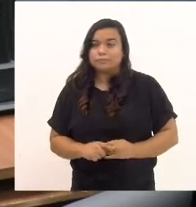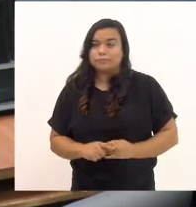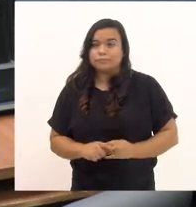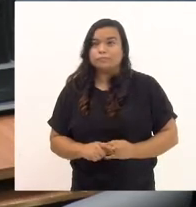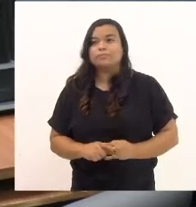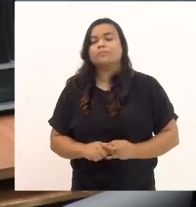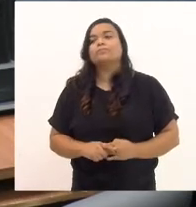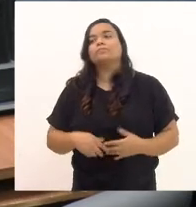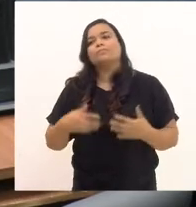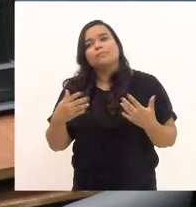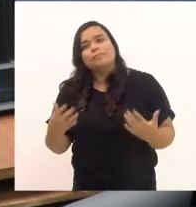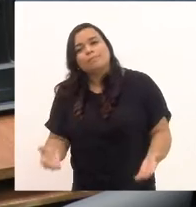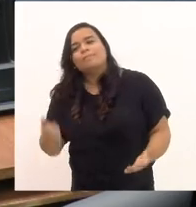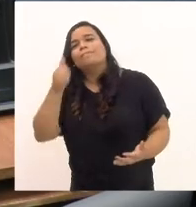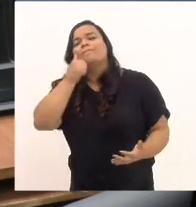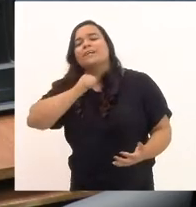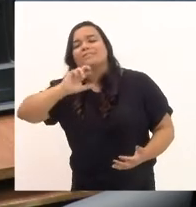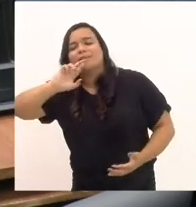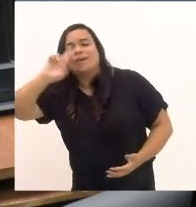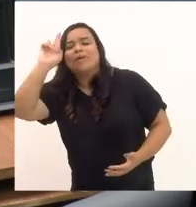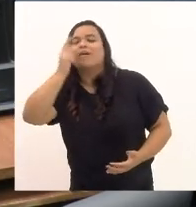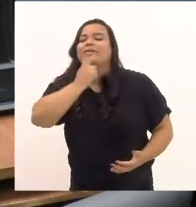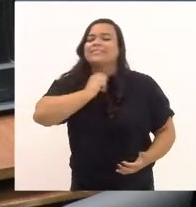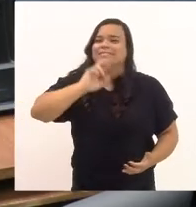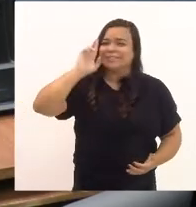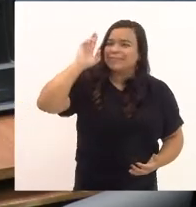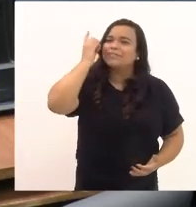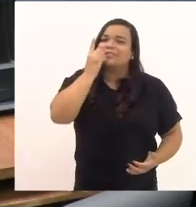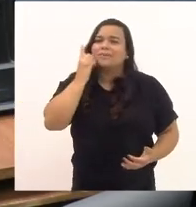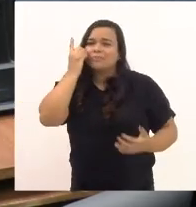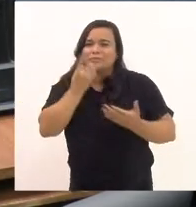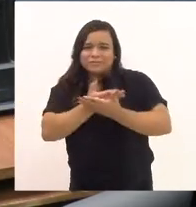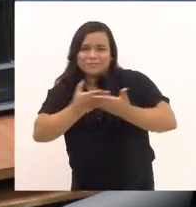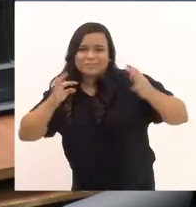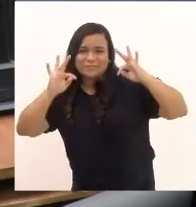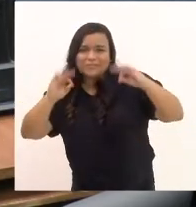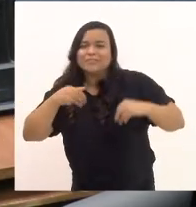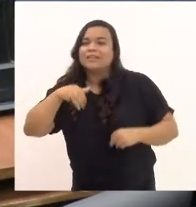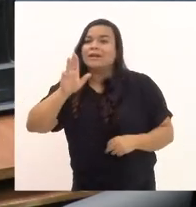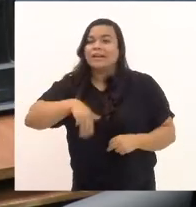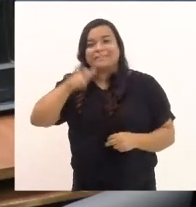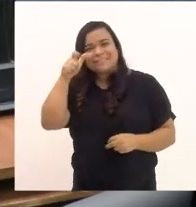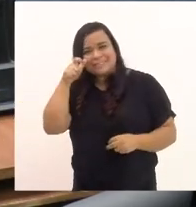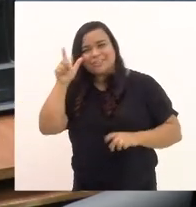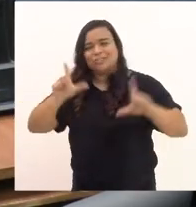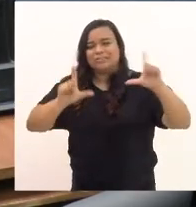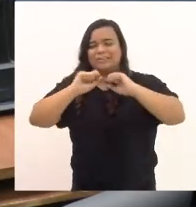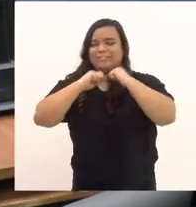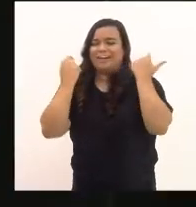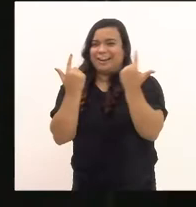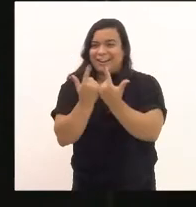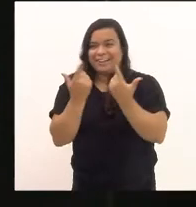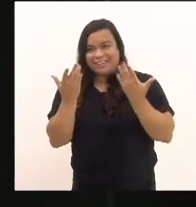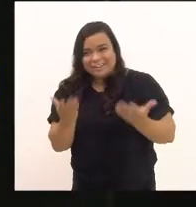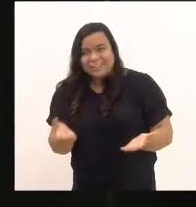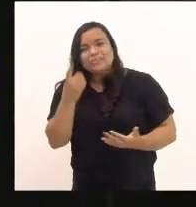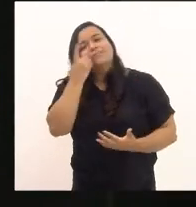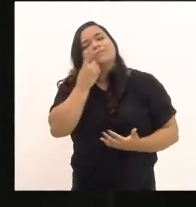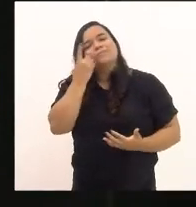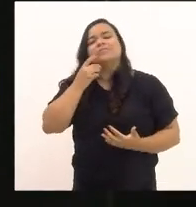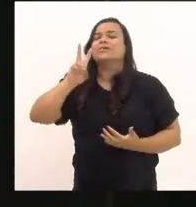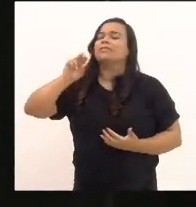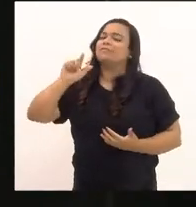senhoras e senhores deputados, deputadas, aqueles que me assistem pela TV Alerj, o deputado Valdo